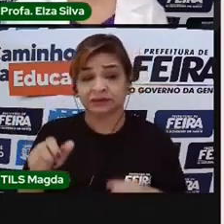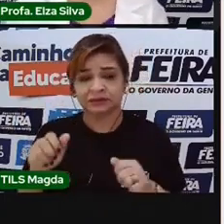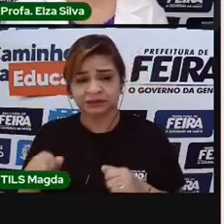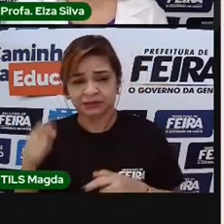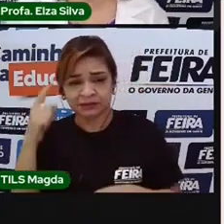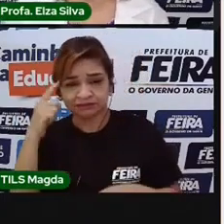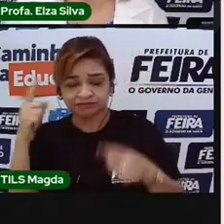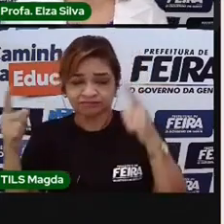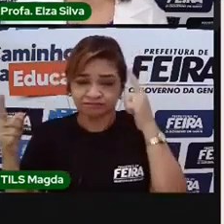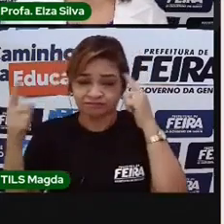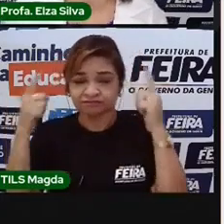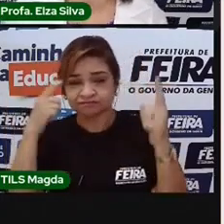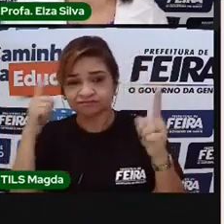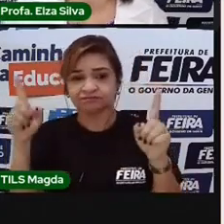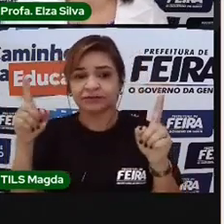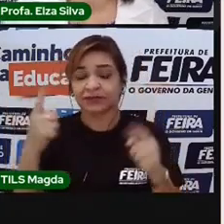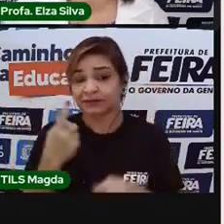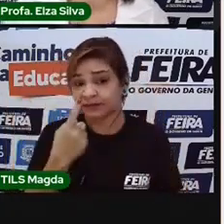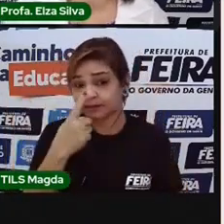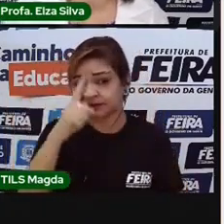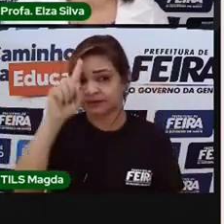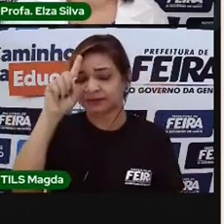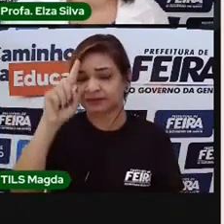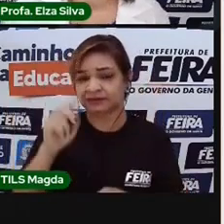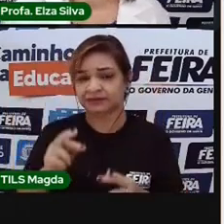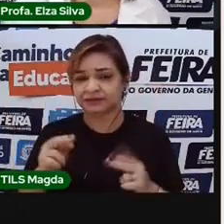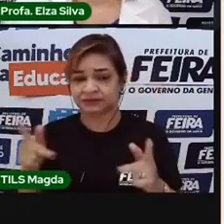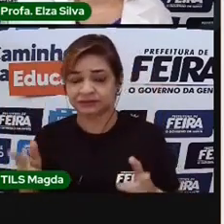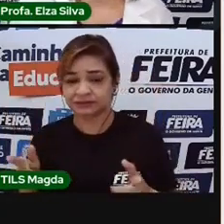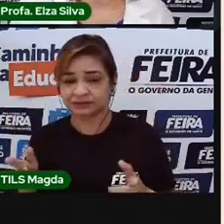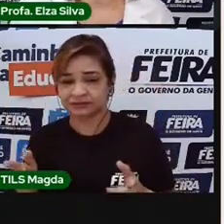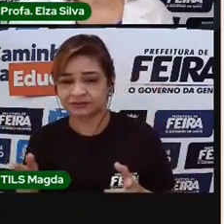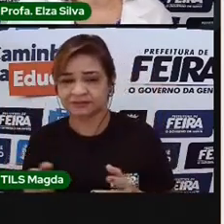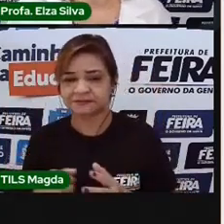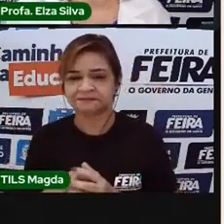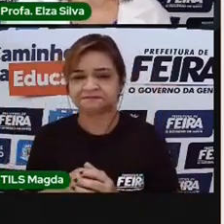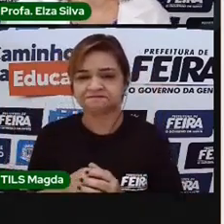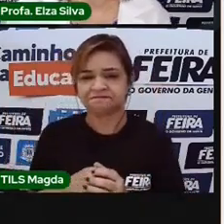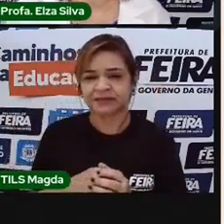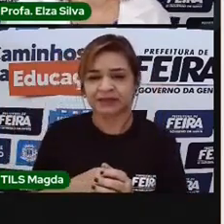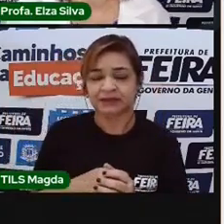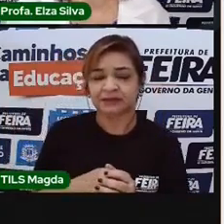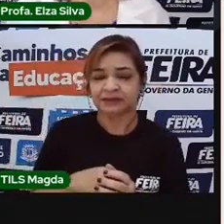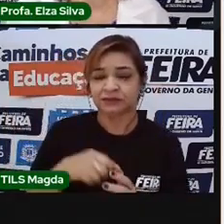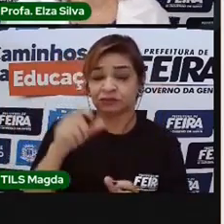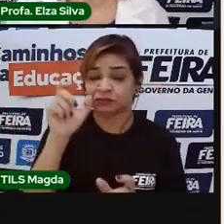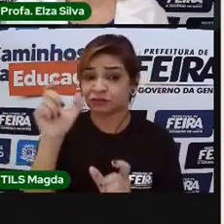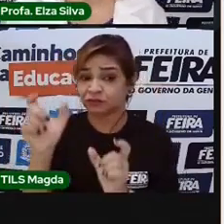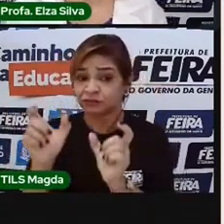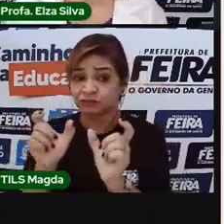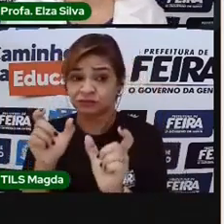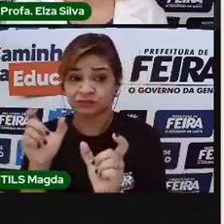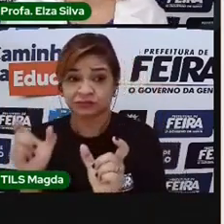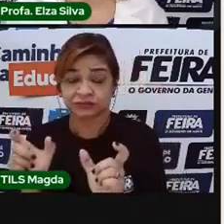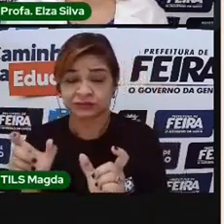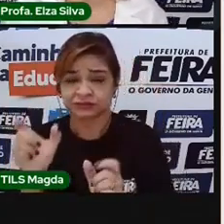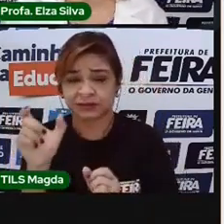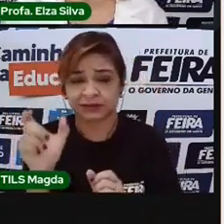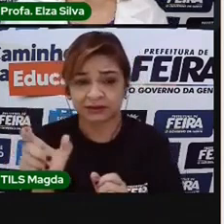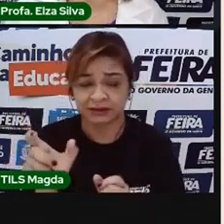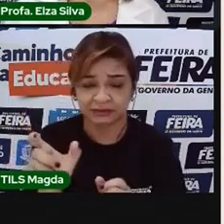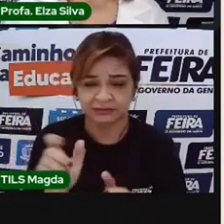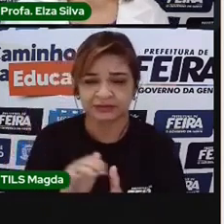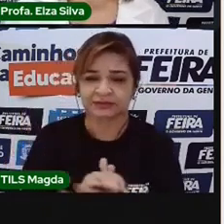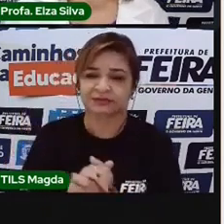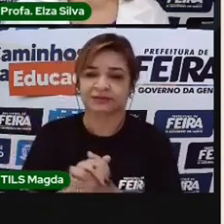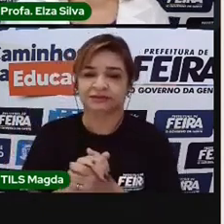criatividade numa produção dessas. Elas, as nuvens de palavras, são constituídas de palavras